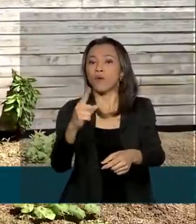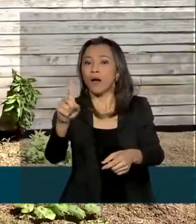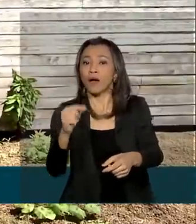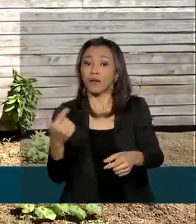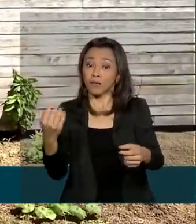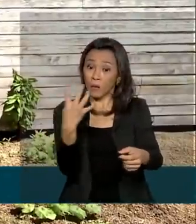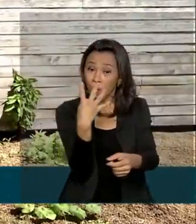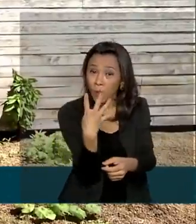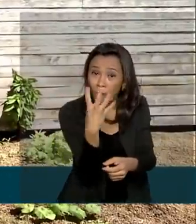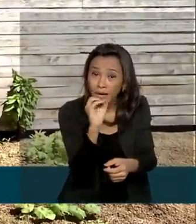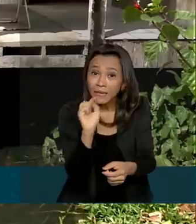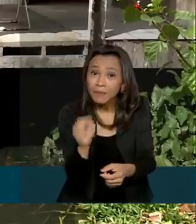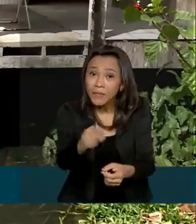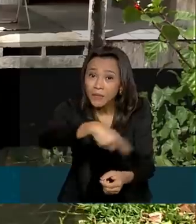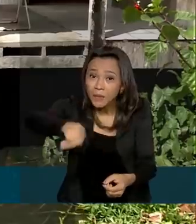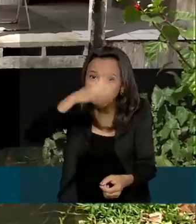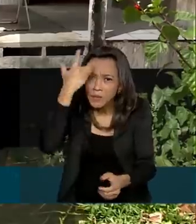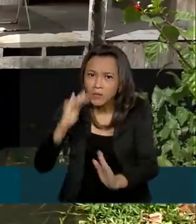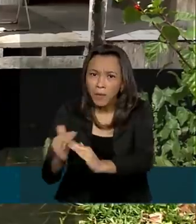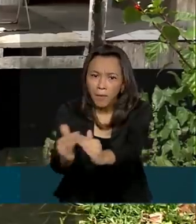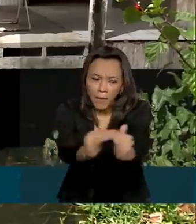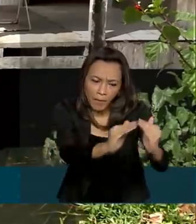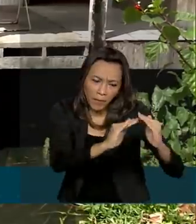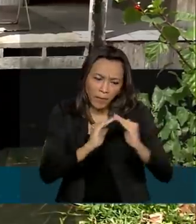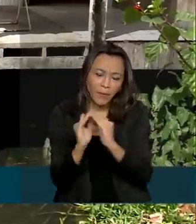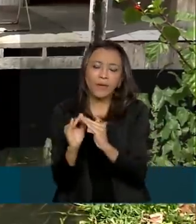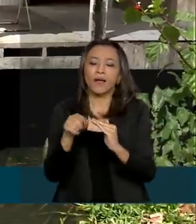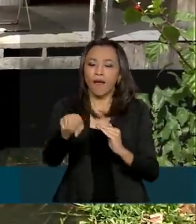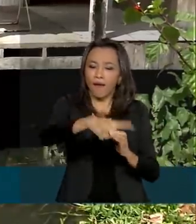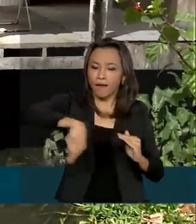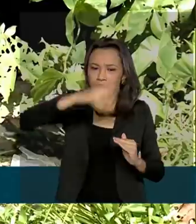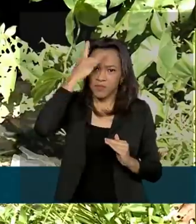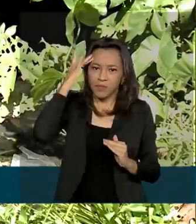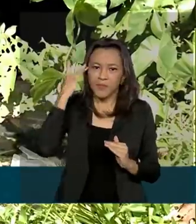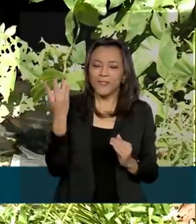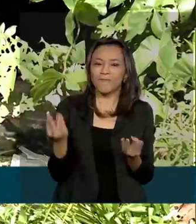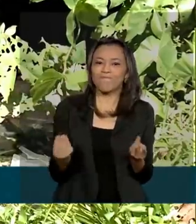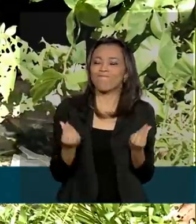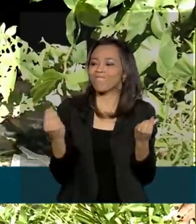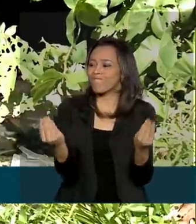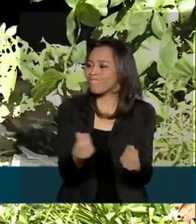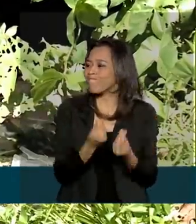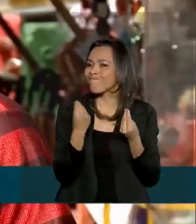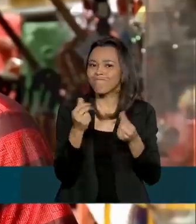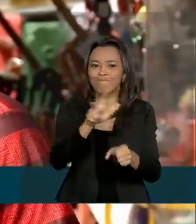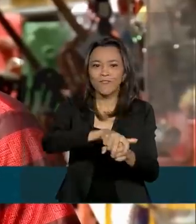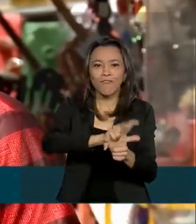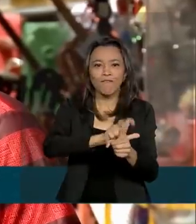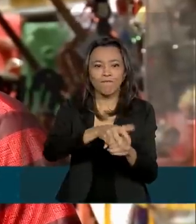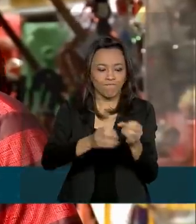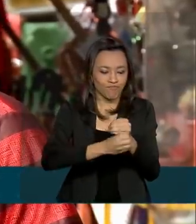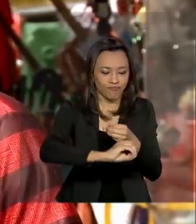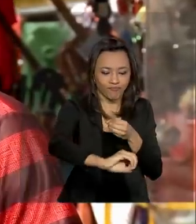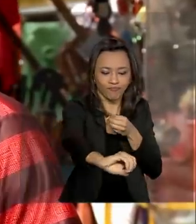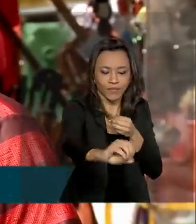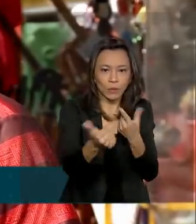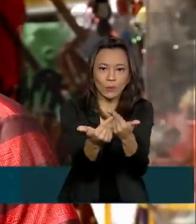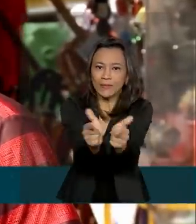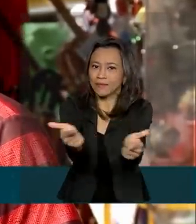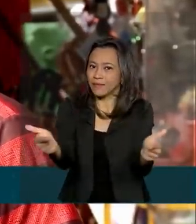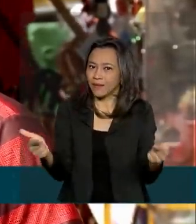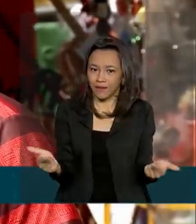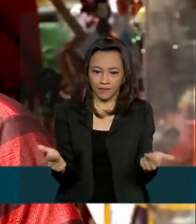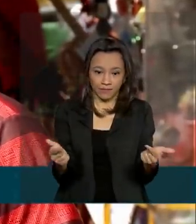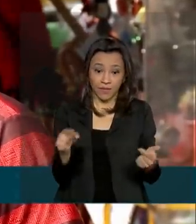era hora de conhecer a realidade de um povo que convive, inclusive, com a falta de saneamento básico. Aqui o nosso sistema de